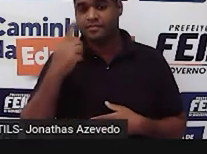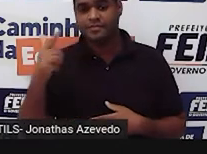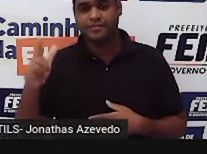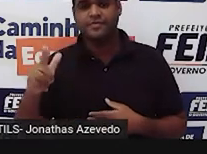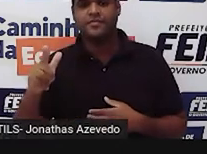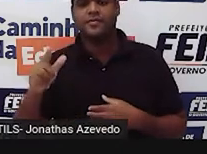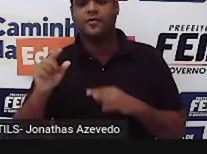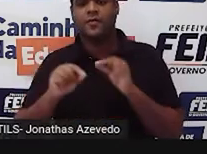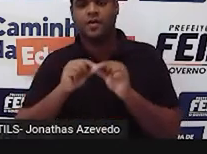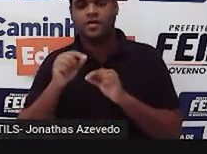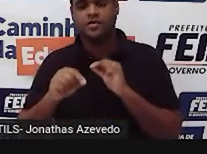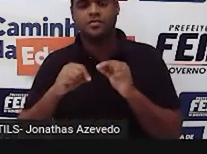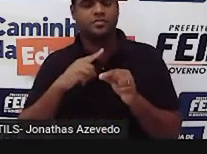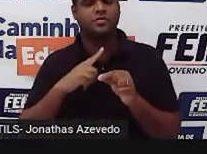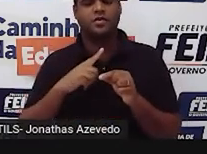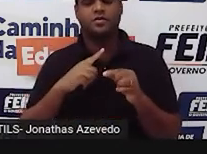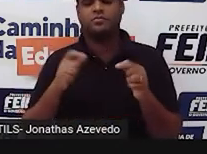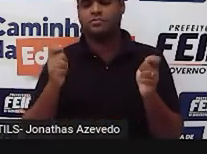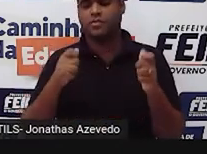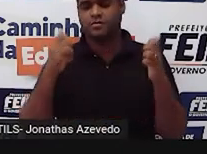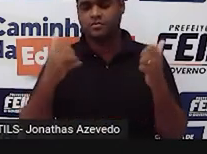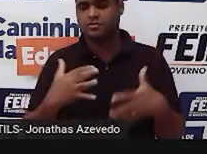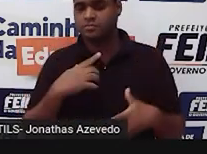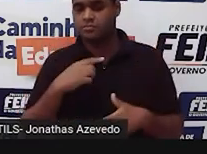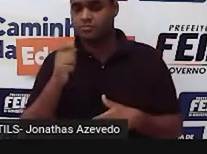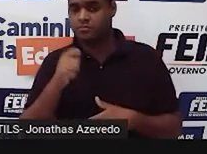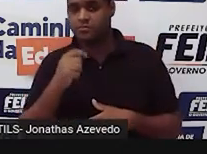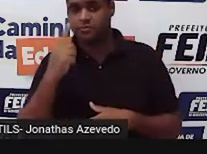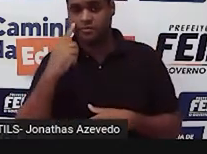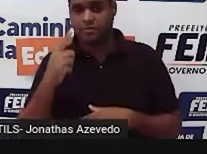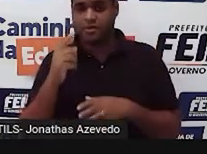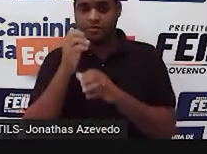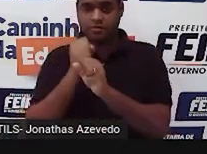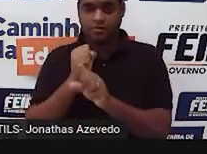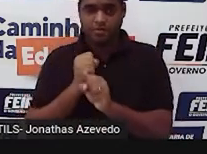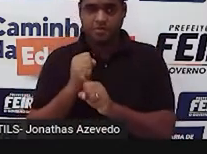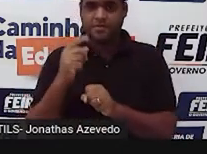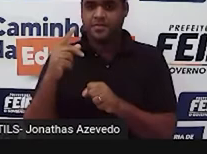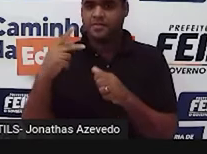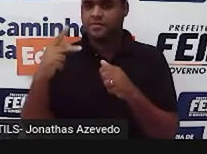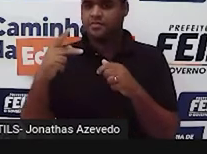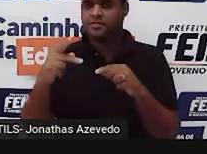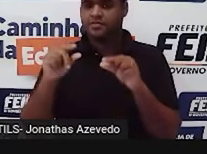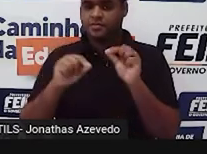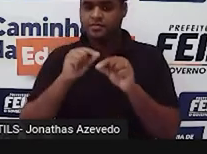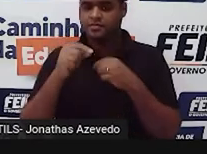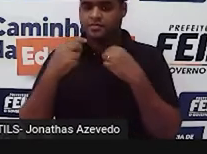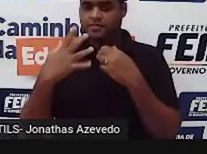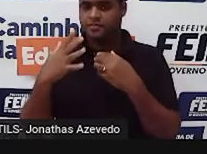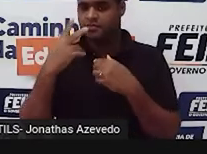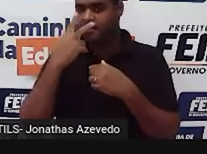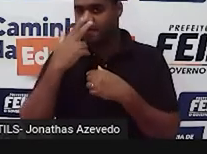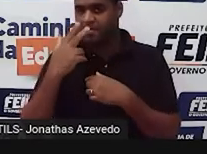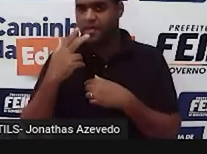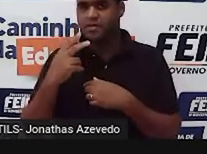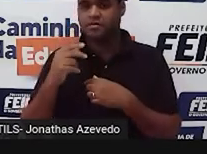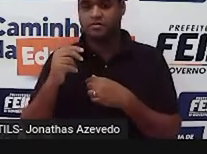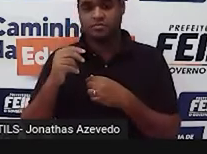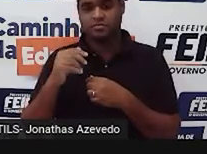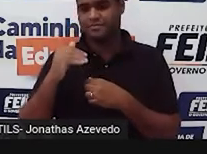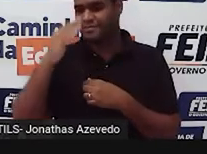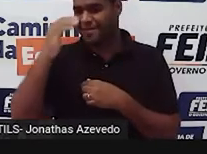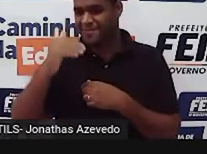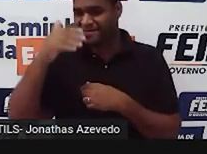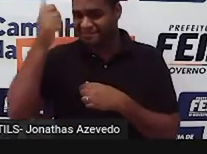A outra parte da condição fala a medida de um lado é maior que a diferença dos outros dois.